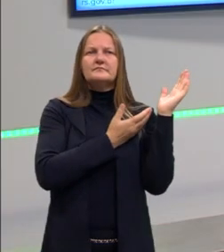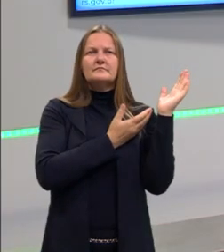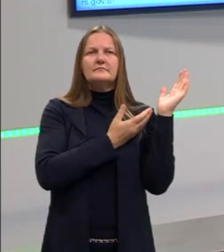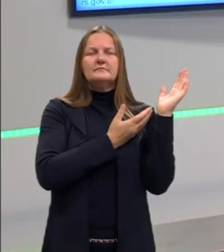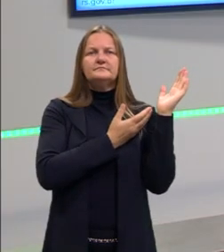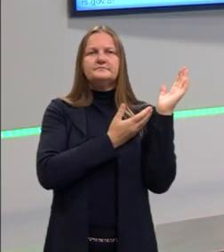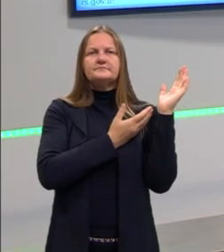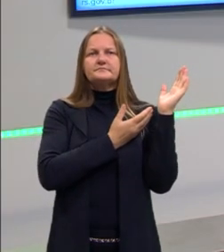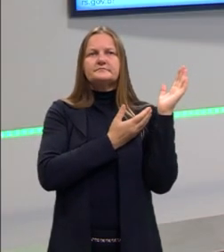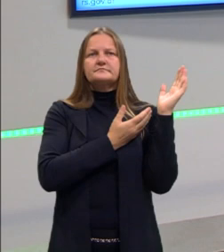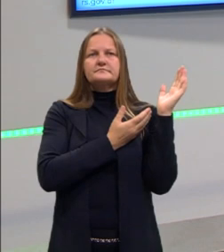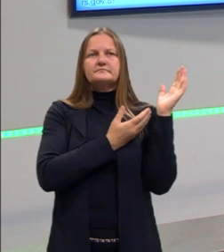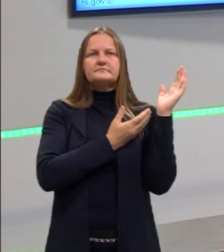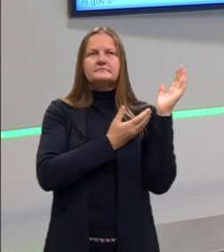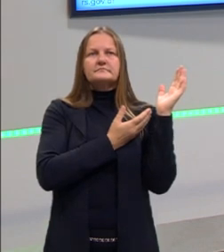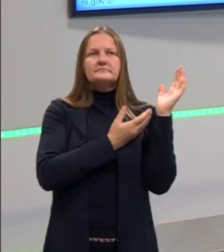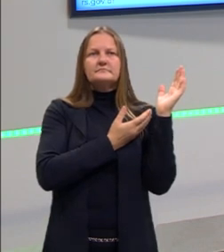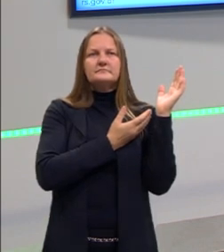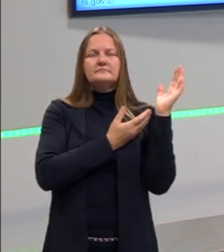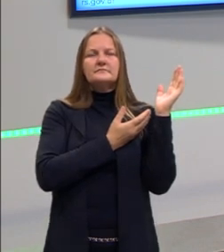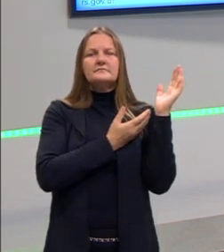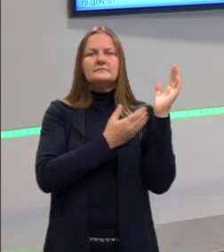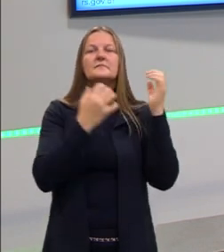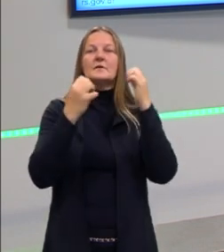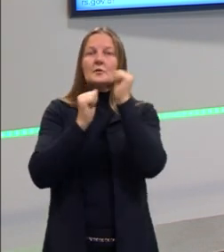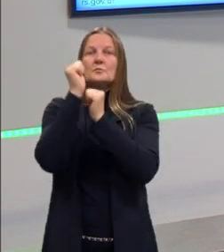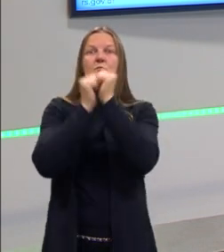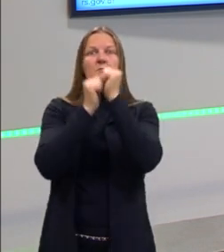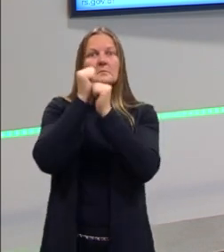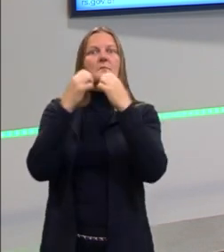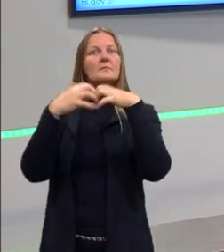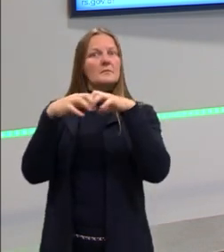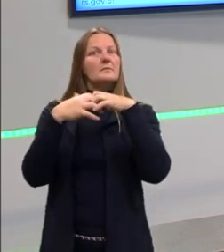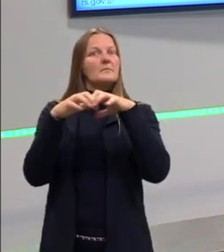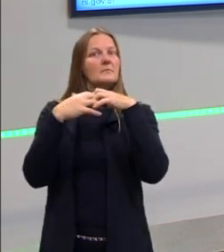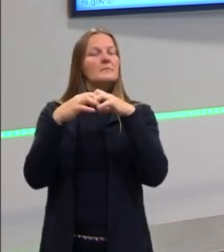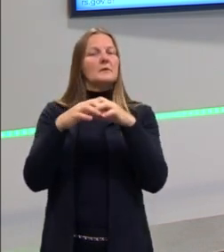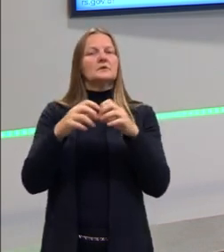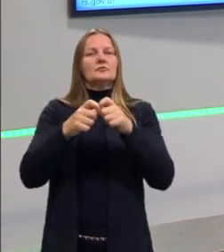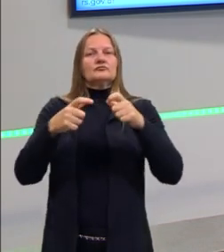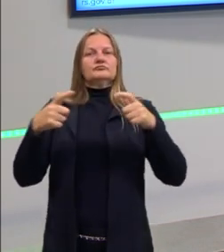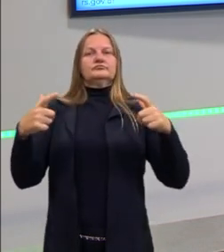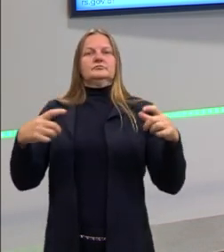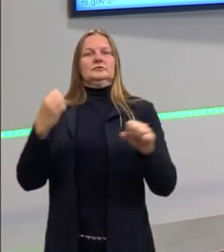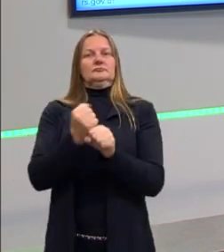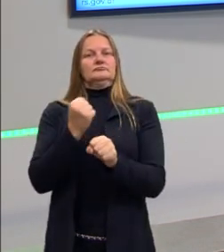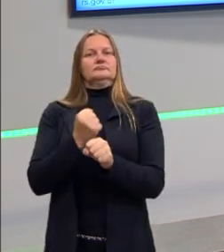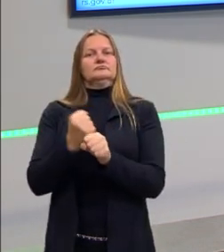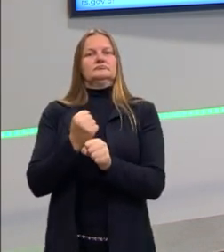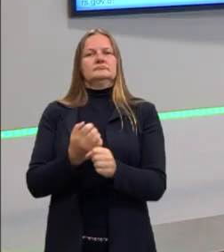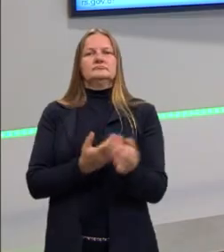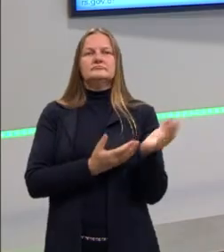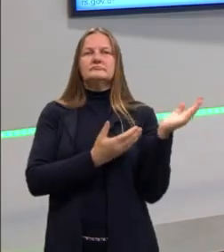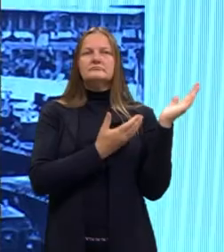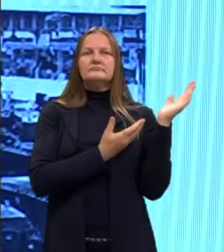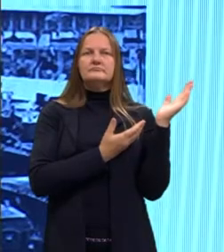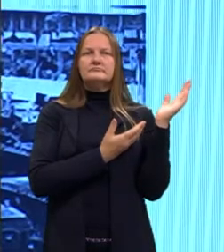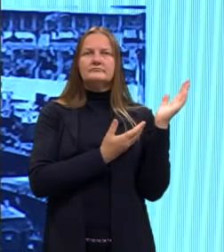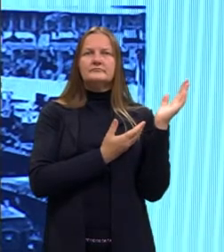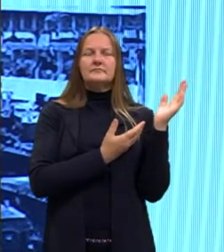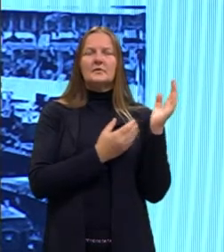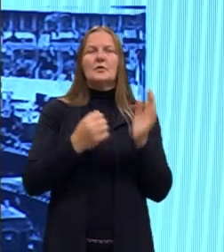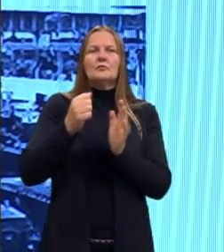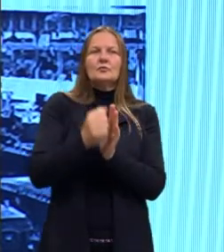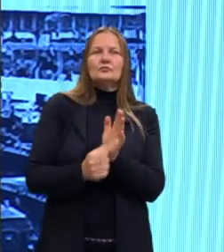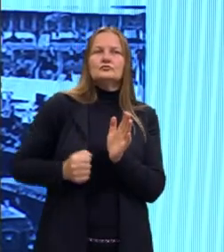expansão também, ó, utilizando aqui a máquina, né? Para produzir e expandir a sua produção aqui, a locomotiva, tá?